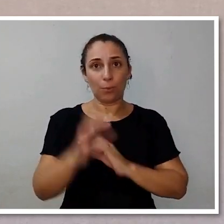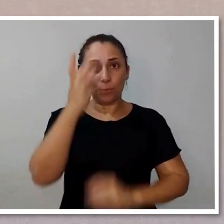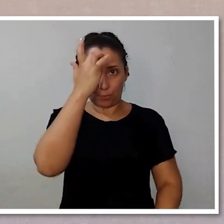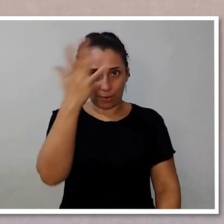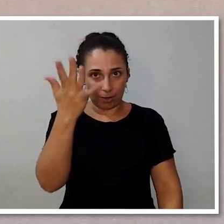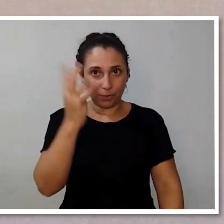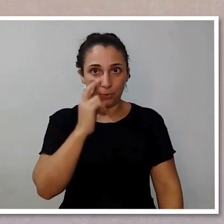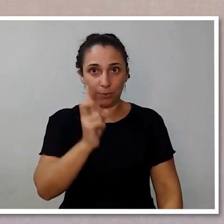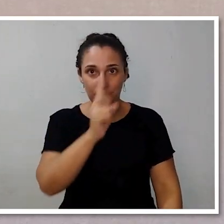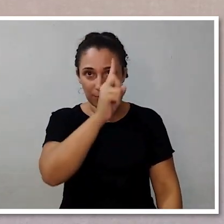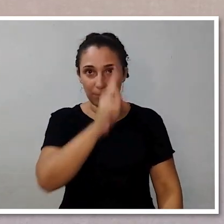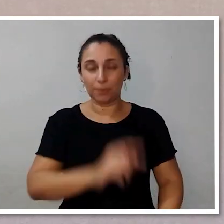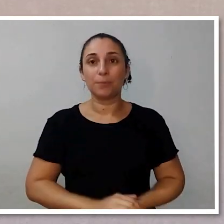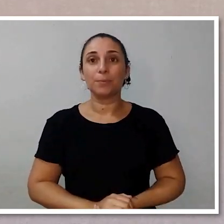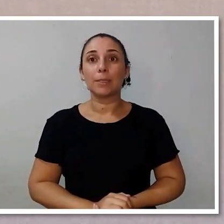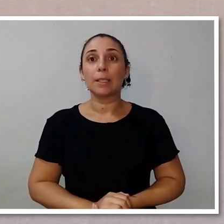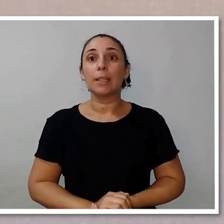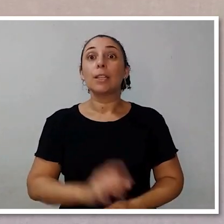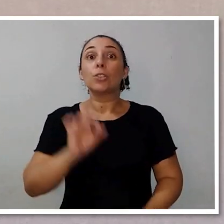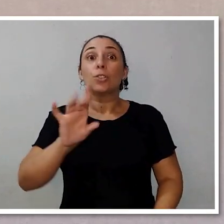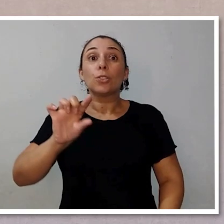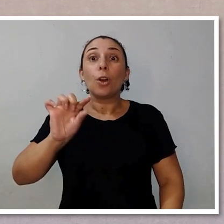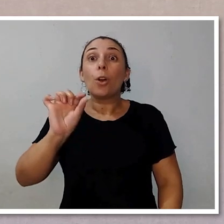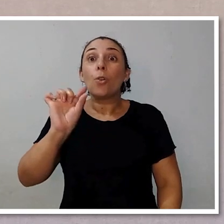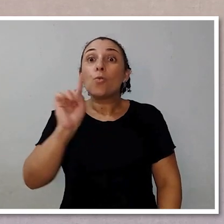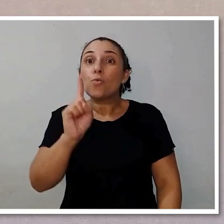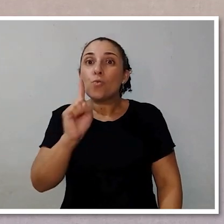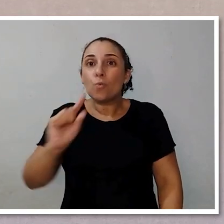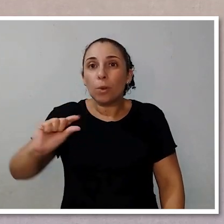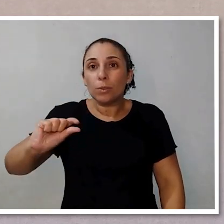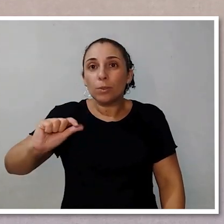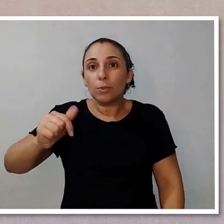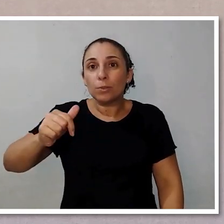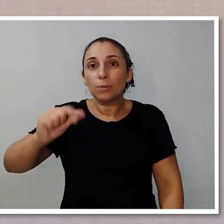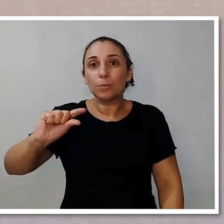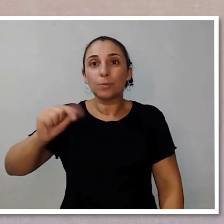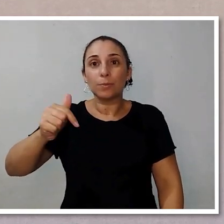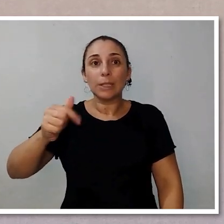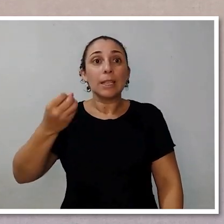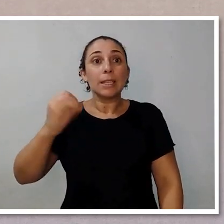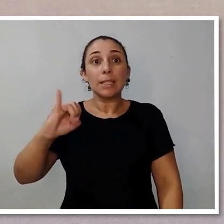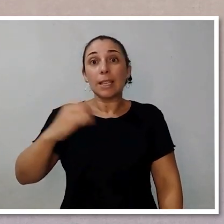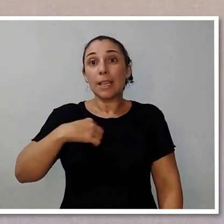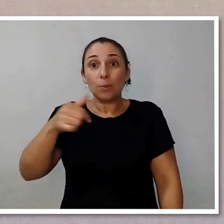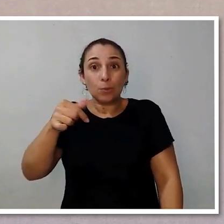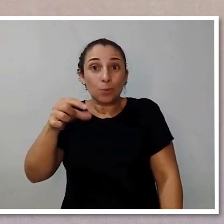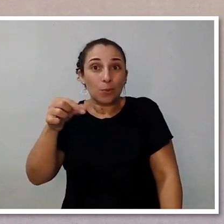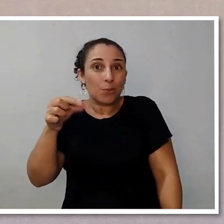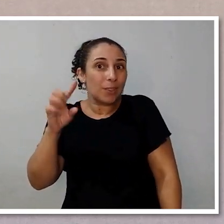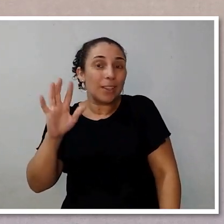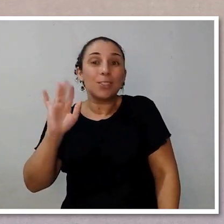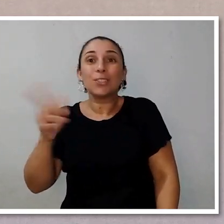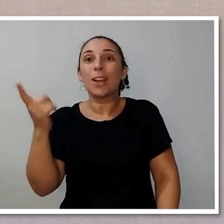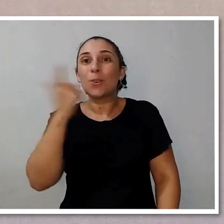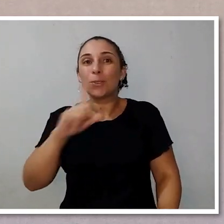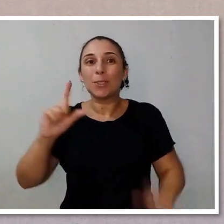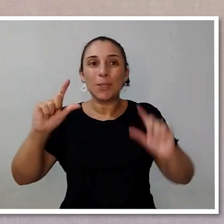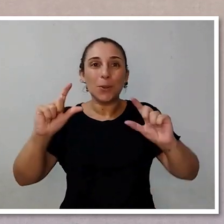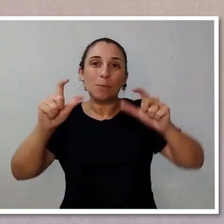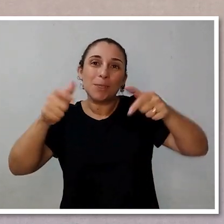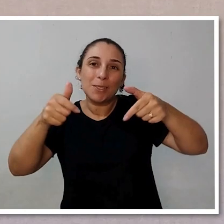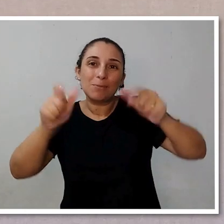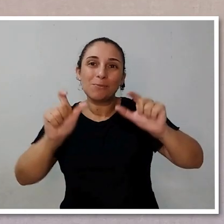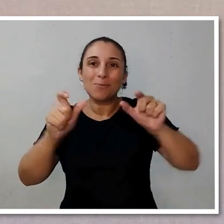Tá rachou. Fácil. E ela tem praticamente um ajuste só que é esse aqui, ó. Você soltou, você já consegue